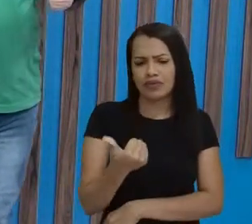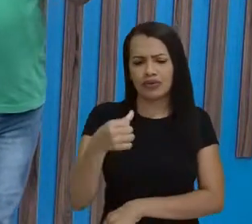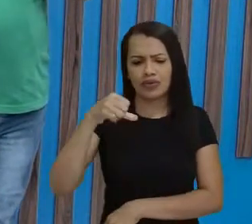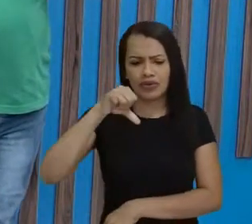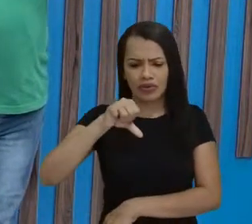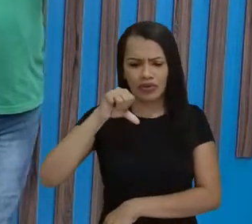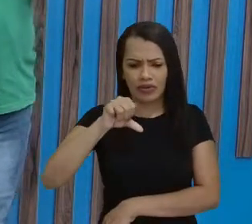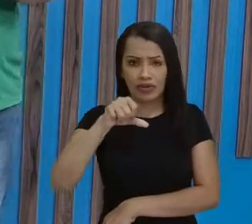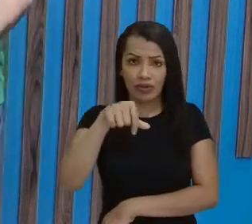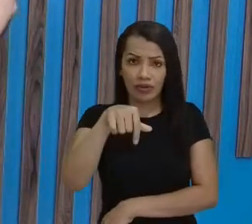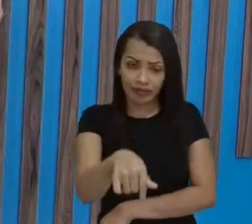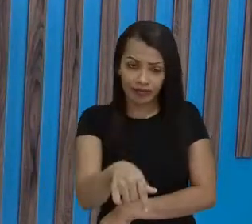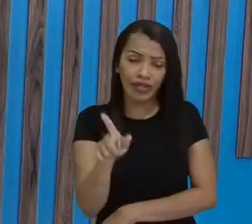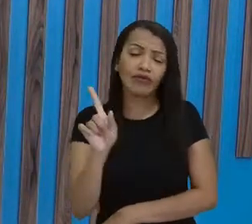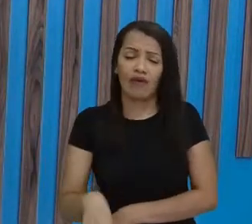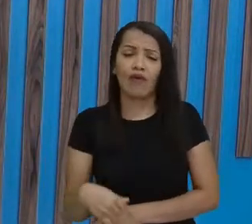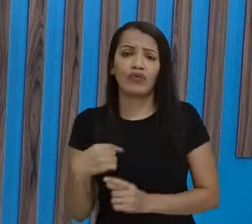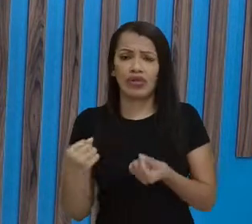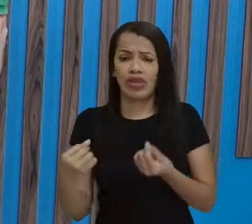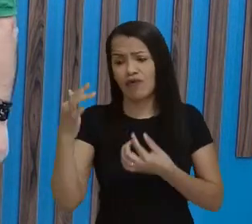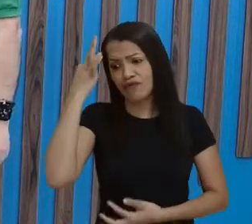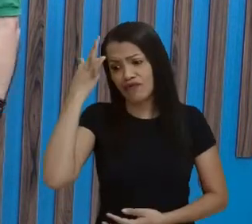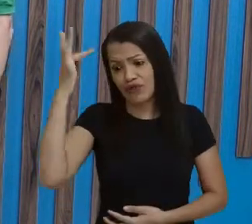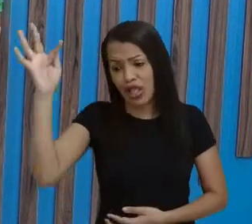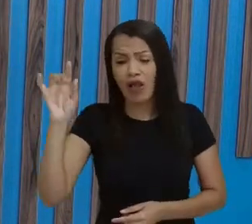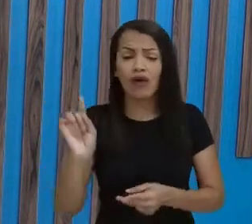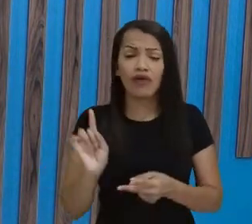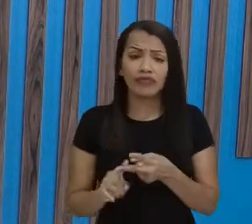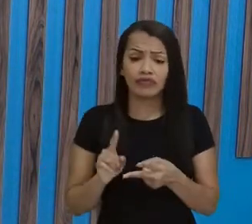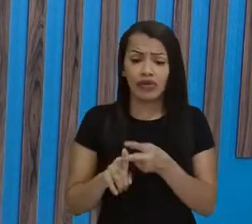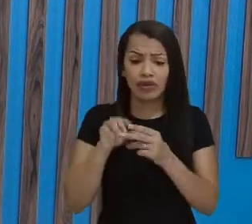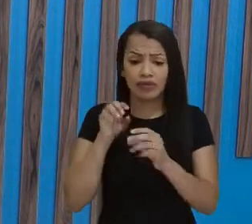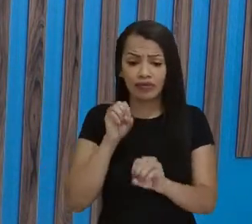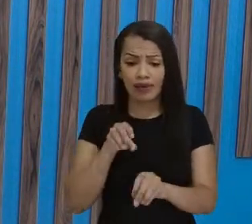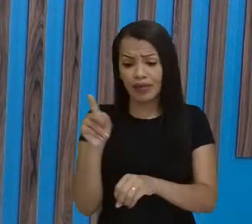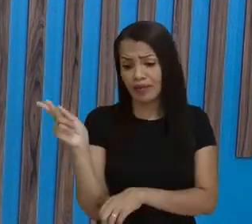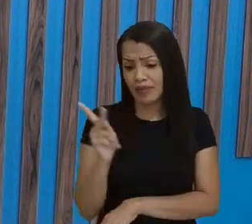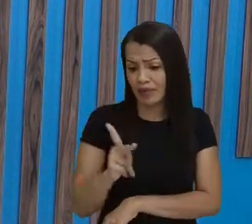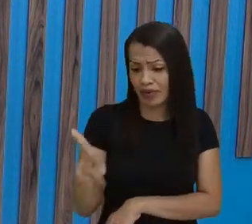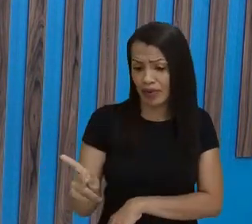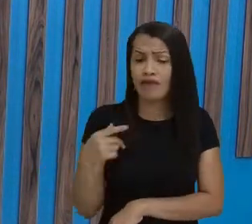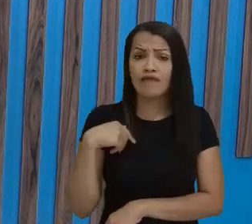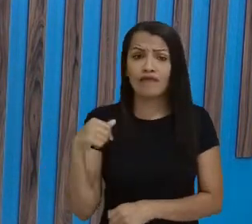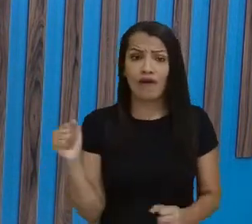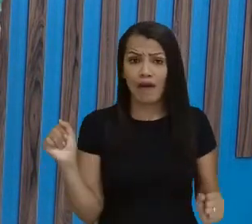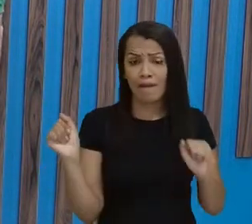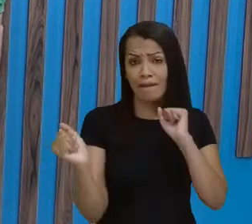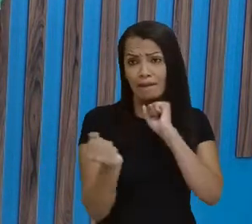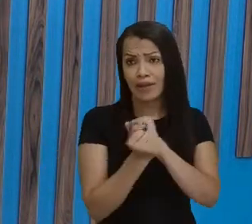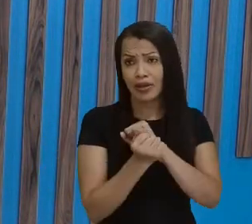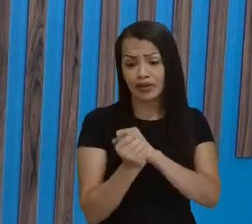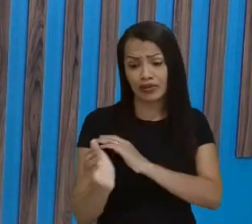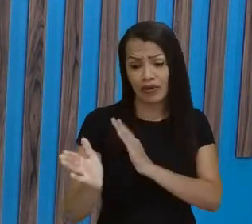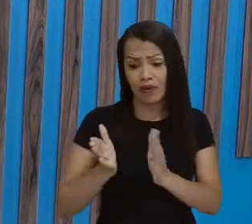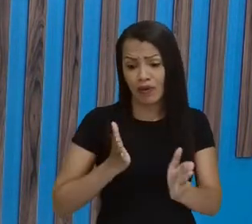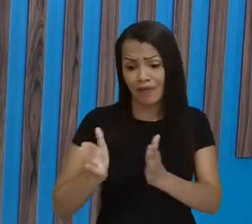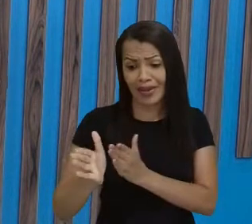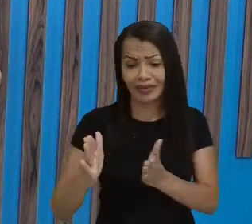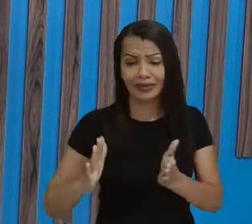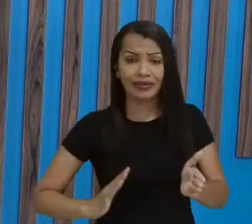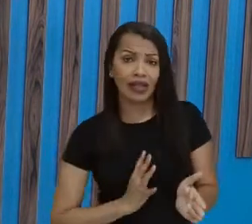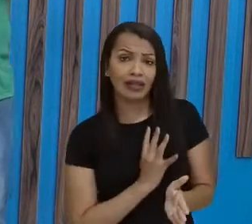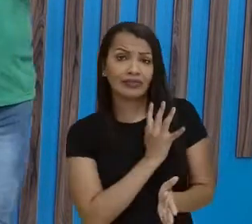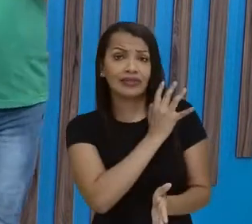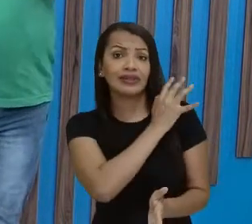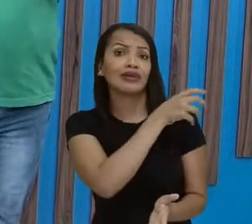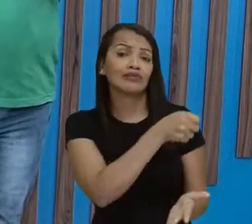brasileiro, ele foi um filósofo, né, que foi preso e exilado durante o período da ditadura